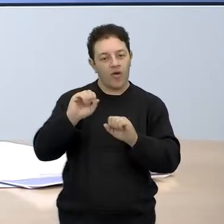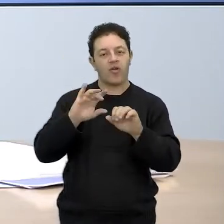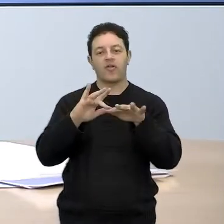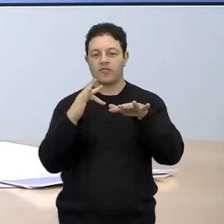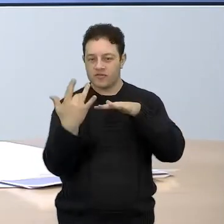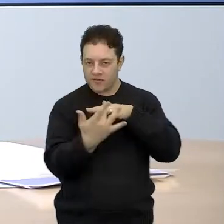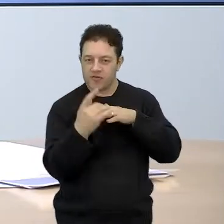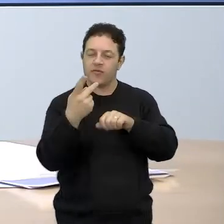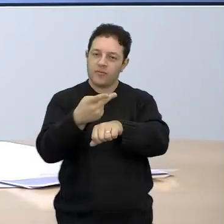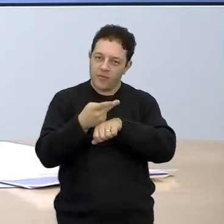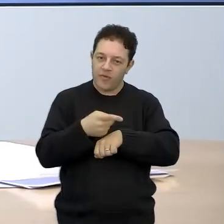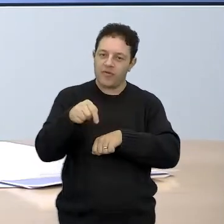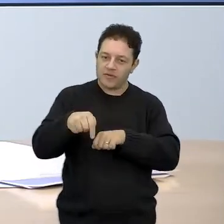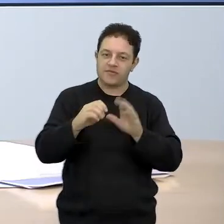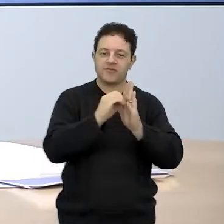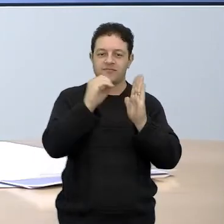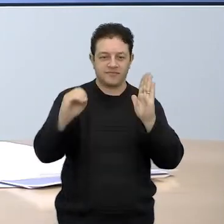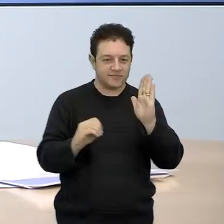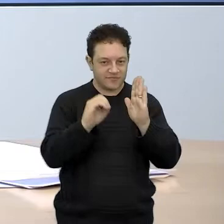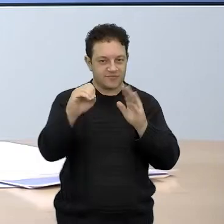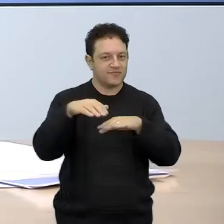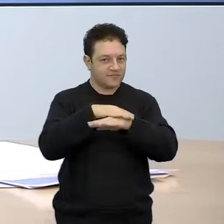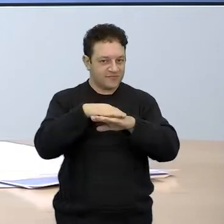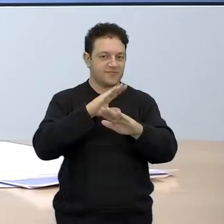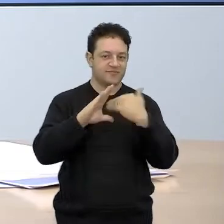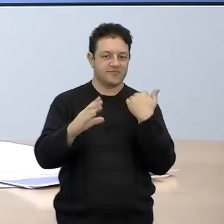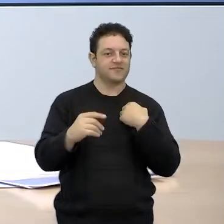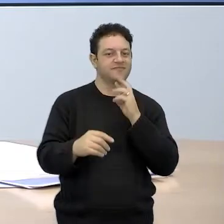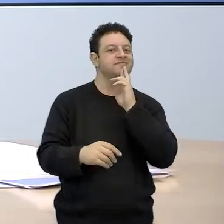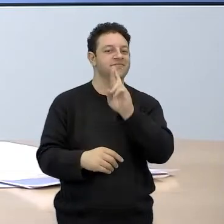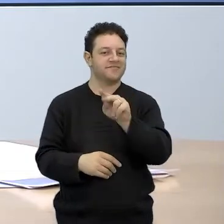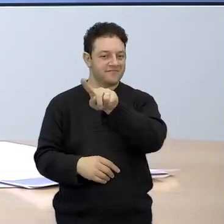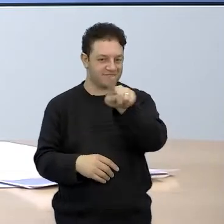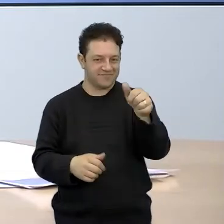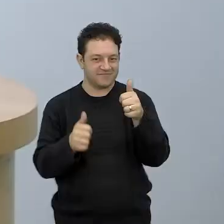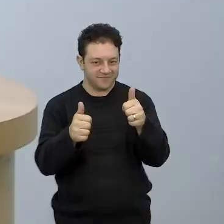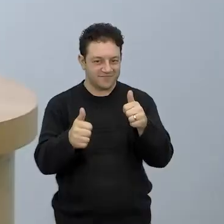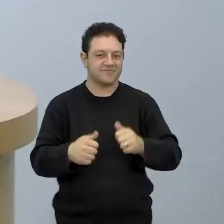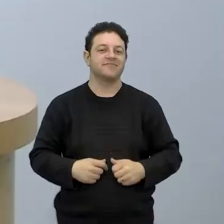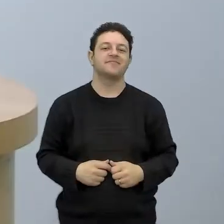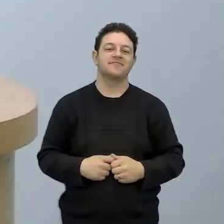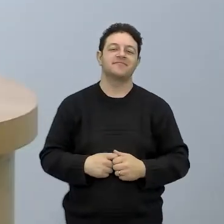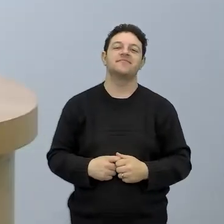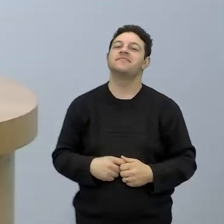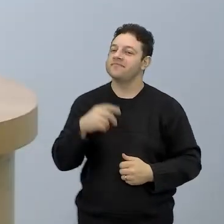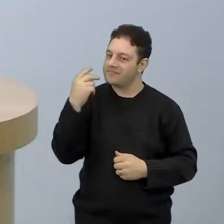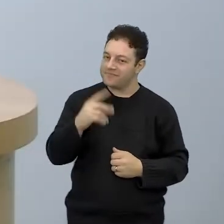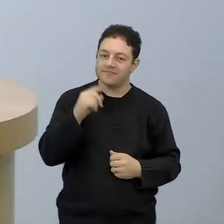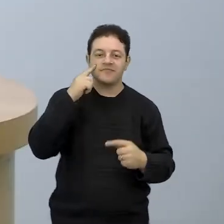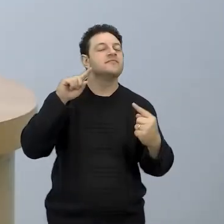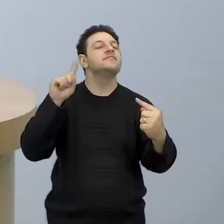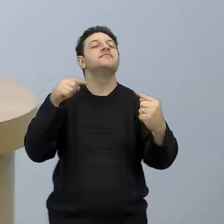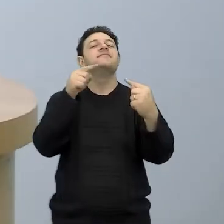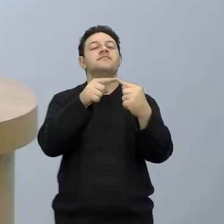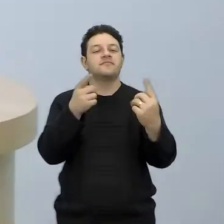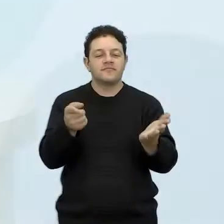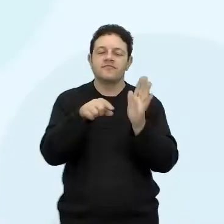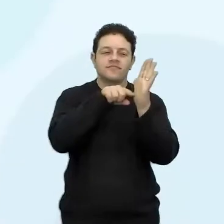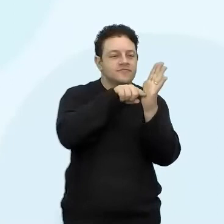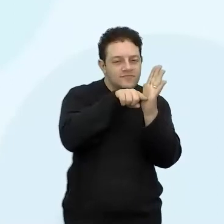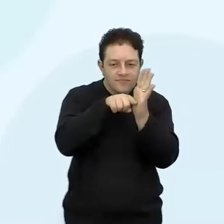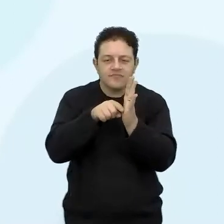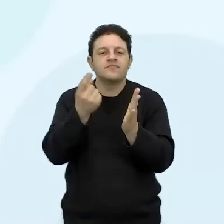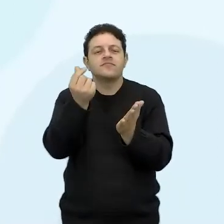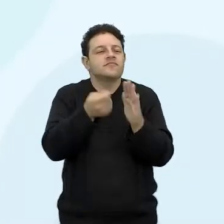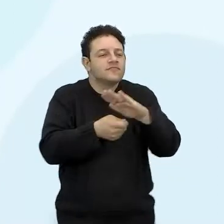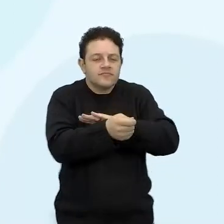sociais, nos canais aqui do Centro de Mídias, que eu vou estar respondendo a vocês. Então tá aí o objetivo é pesquisar sobre